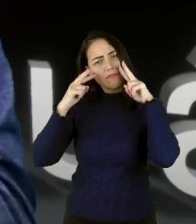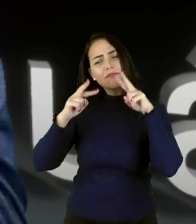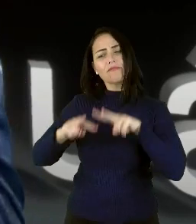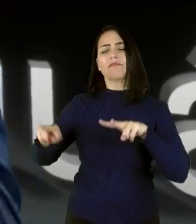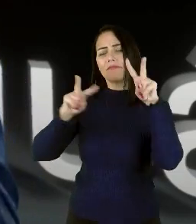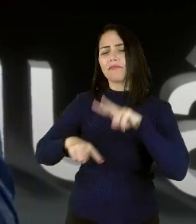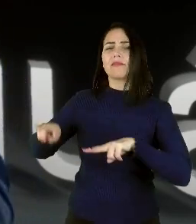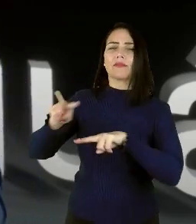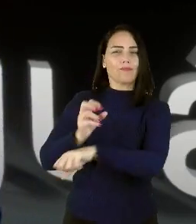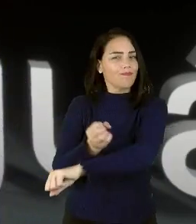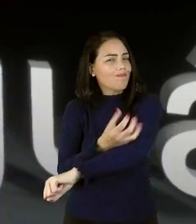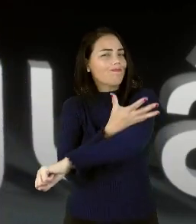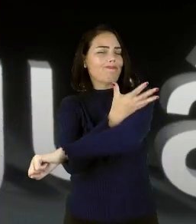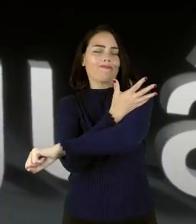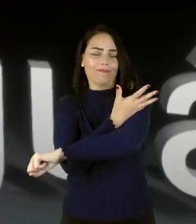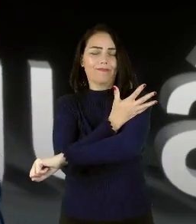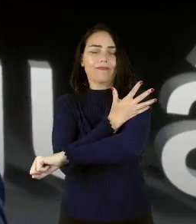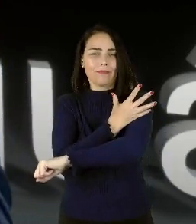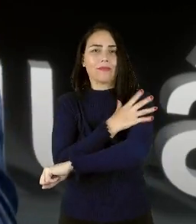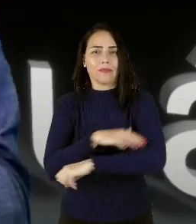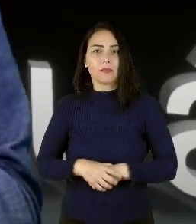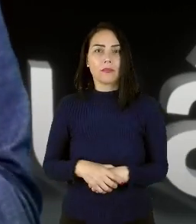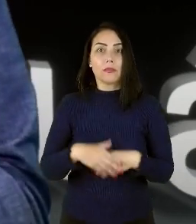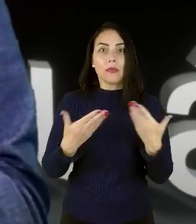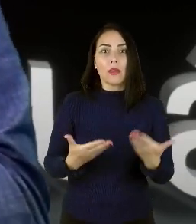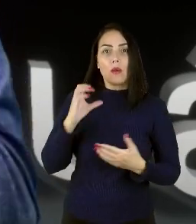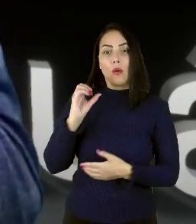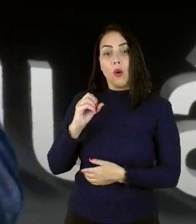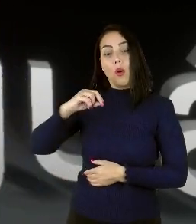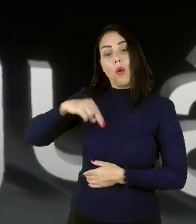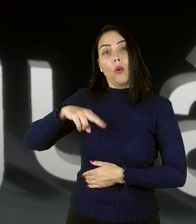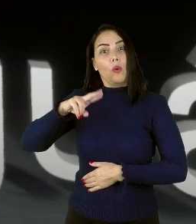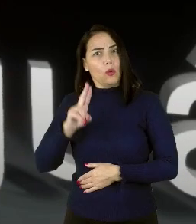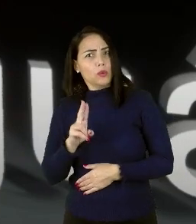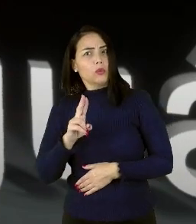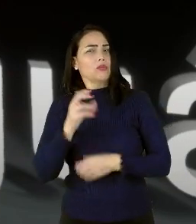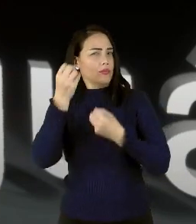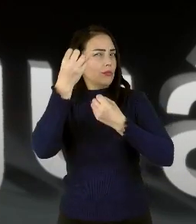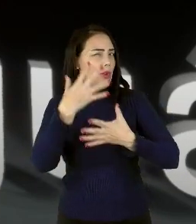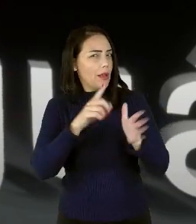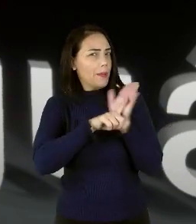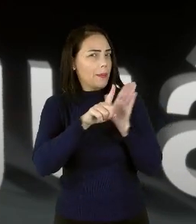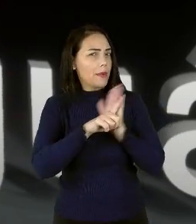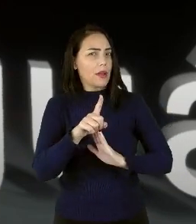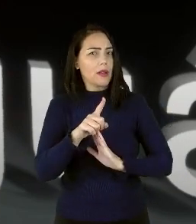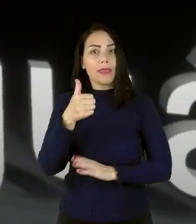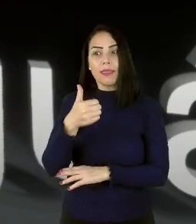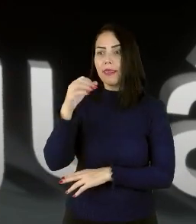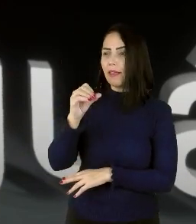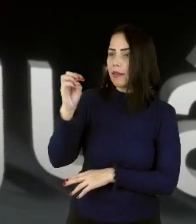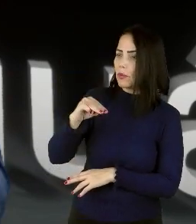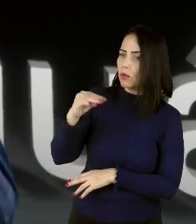um olhar emocional. Segundo a ONU, a cada 10 minutos, uma criança nasce